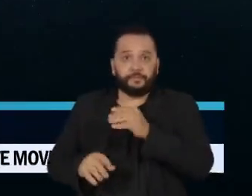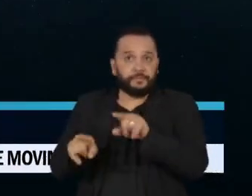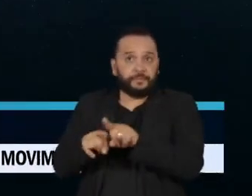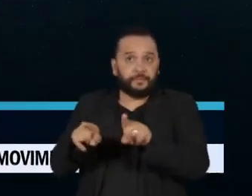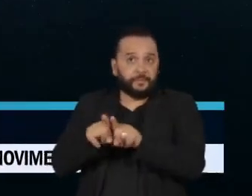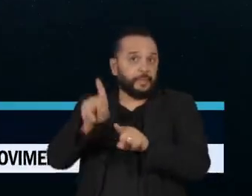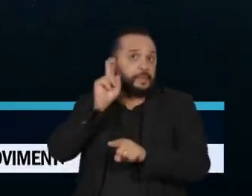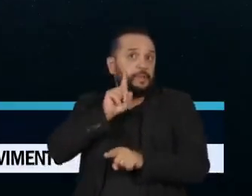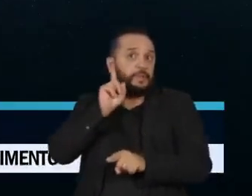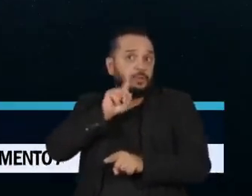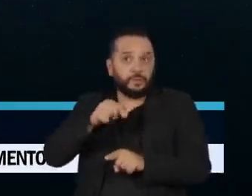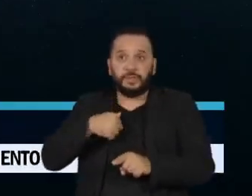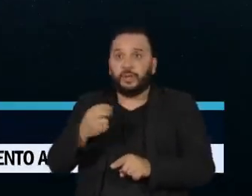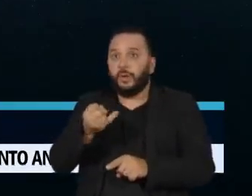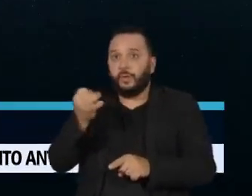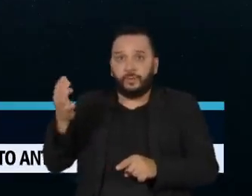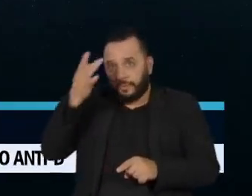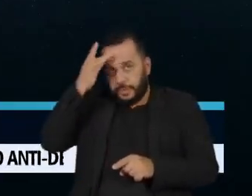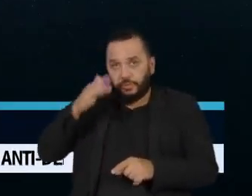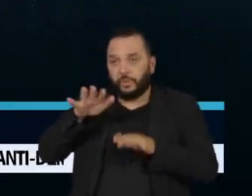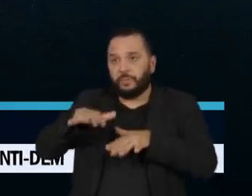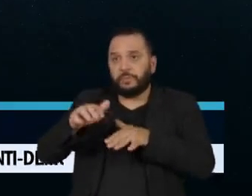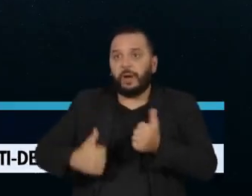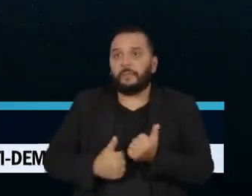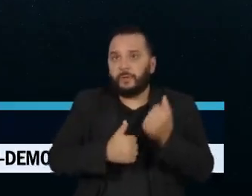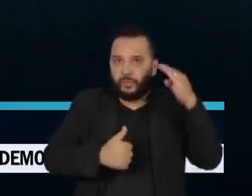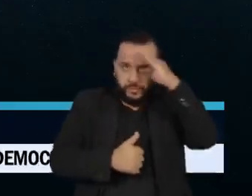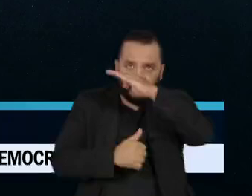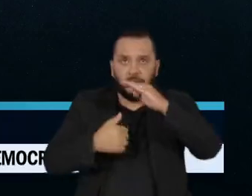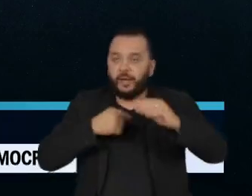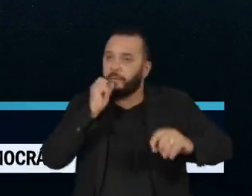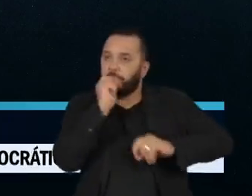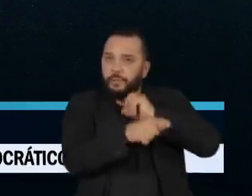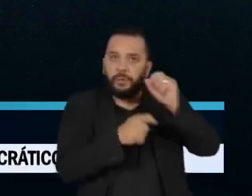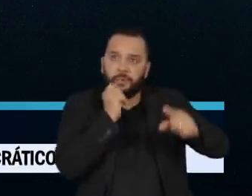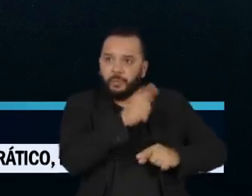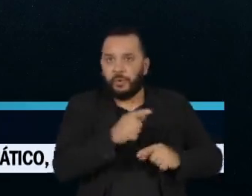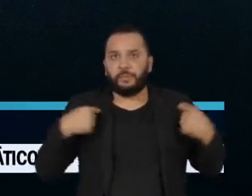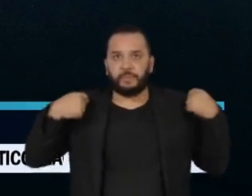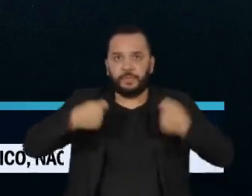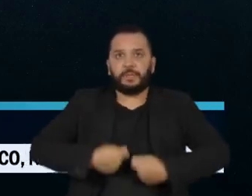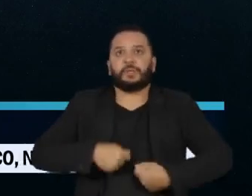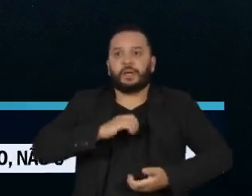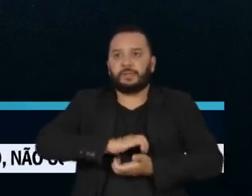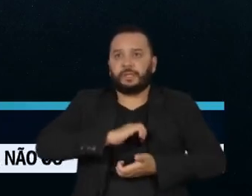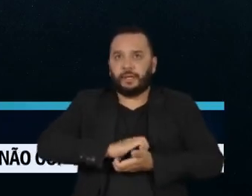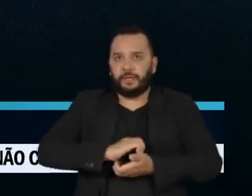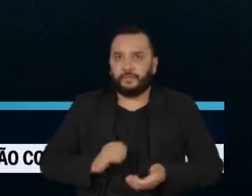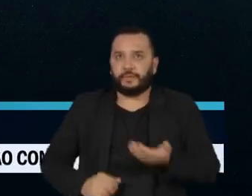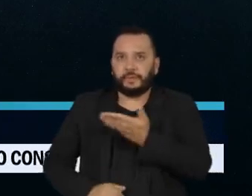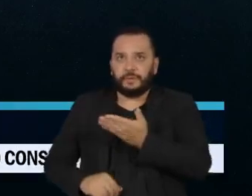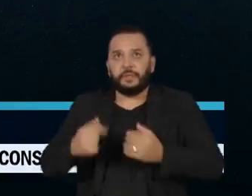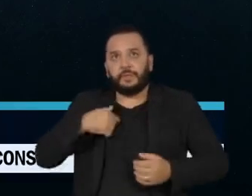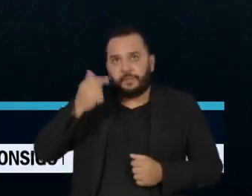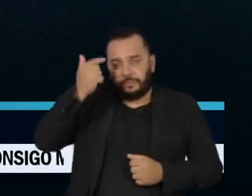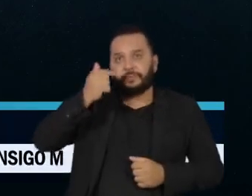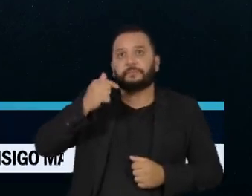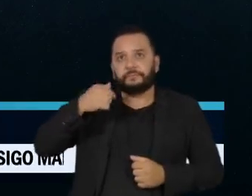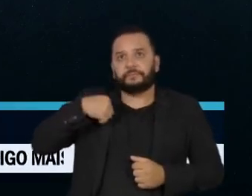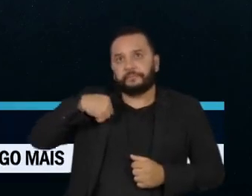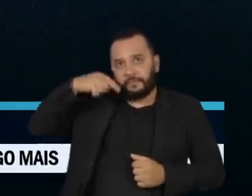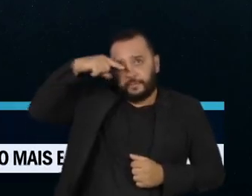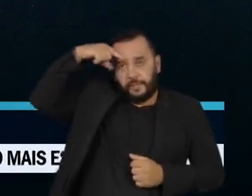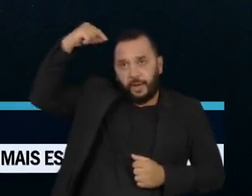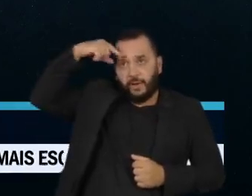Unidos, militantes bolsonaristas hostilizaram ministros do Supremo Tribunal Federal. O ministro Luiz Roberto Barroso